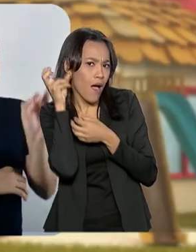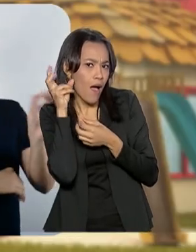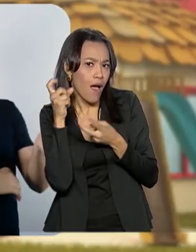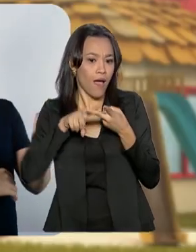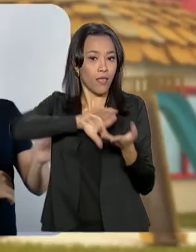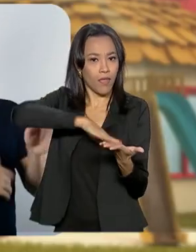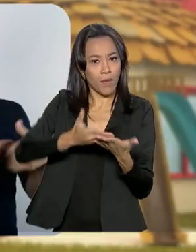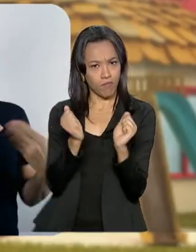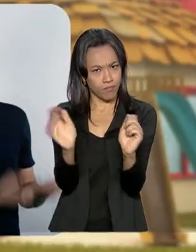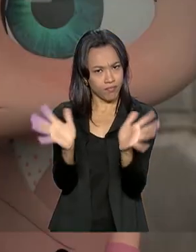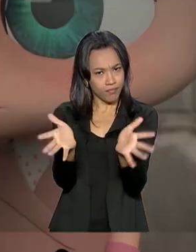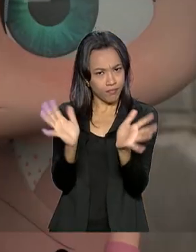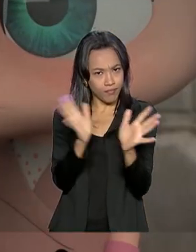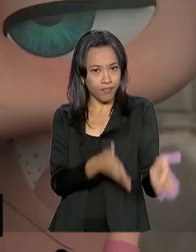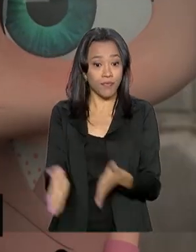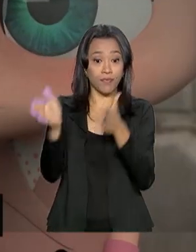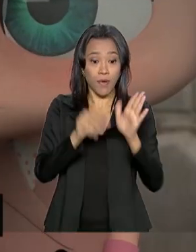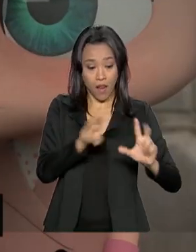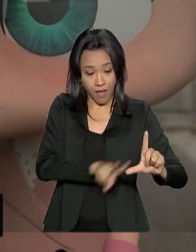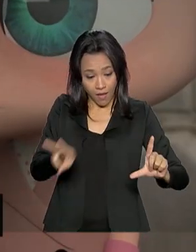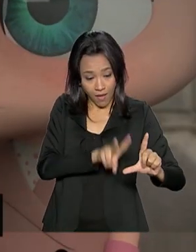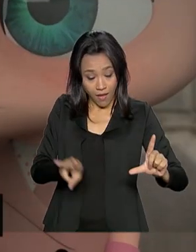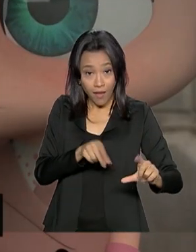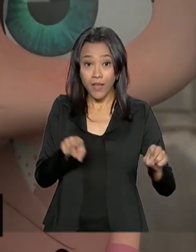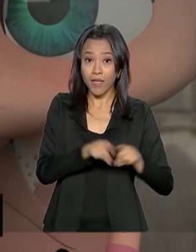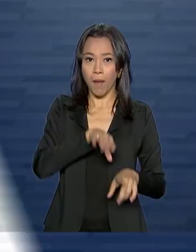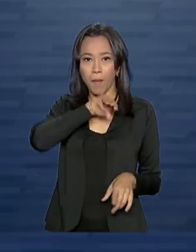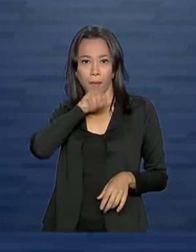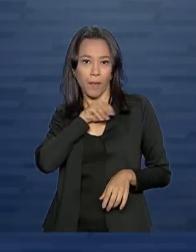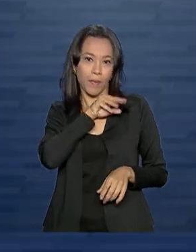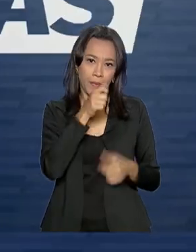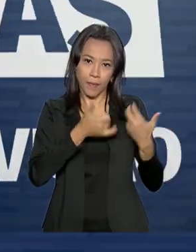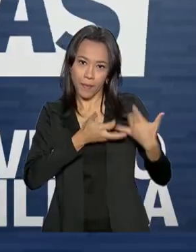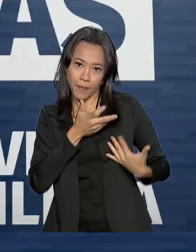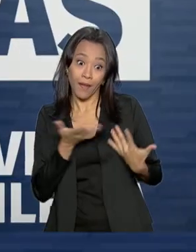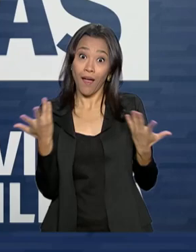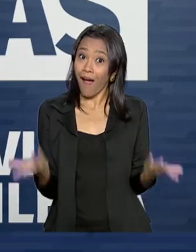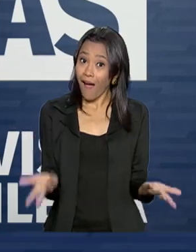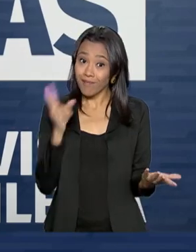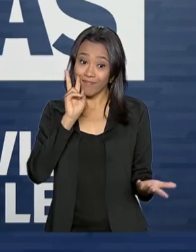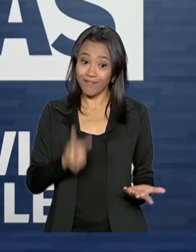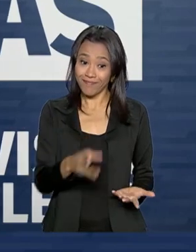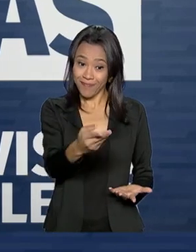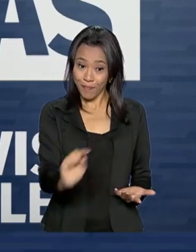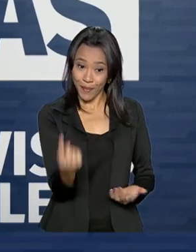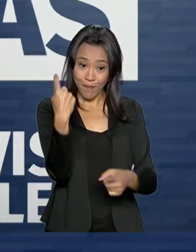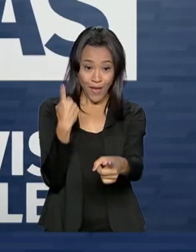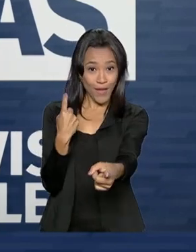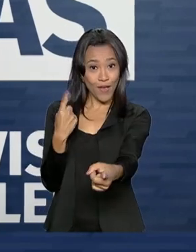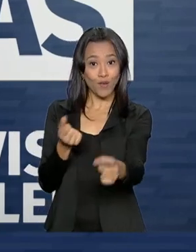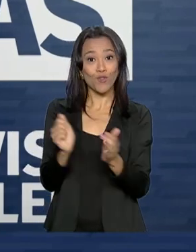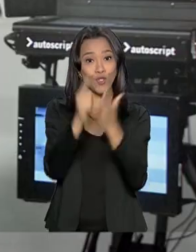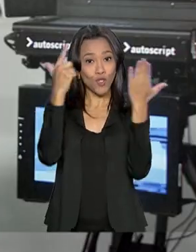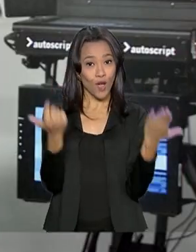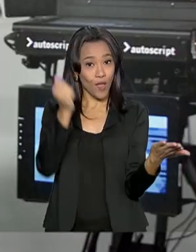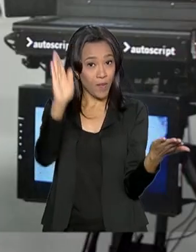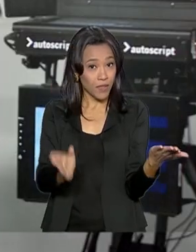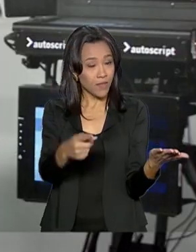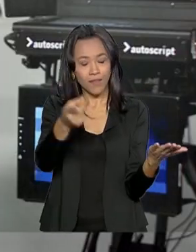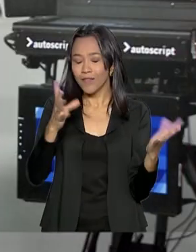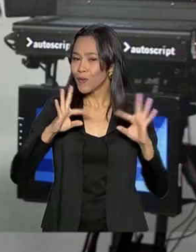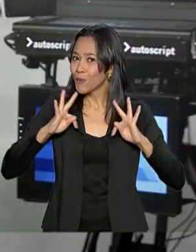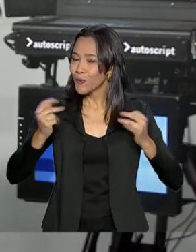interpretação em libras, legenda oculta e dublagem. Por falar nisso, o primeiro programa jornalístico do país